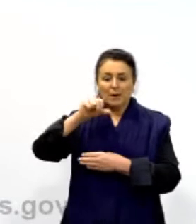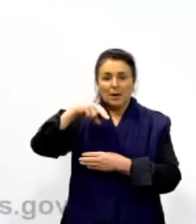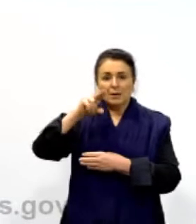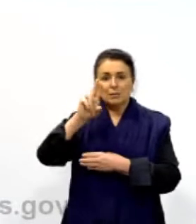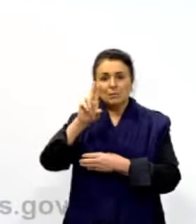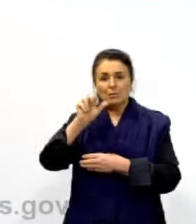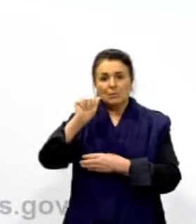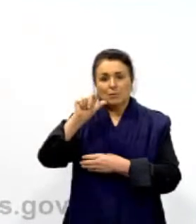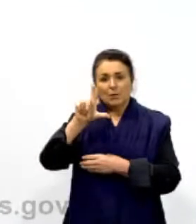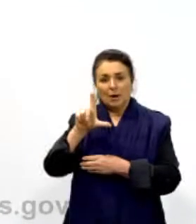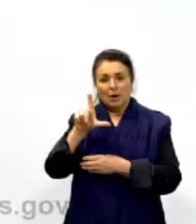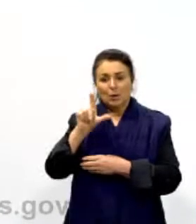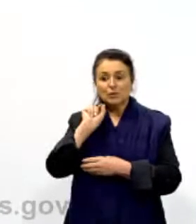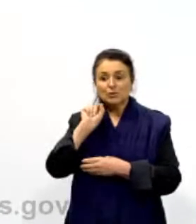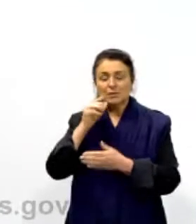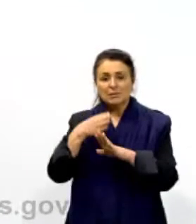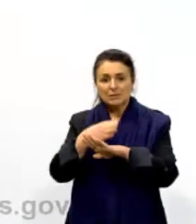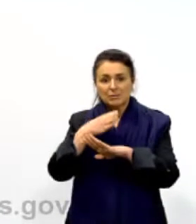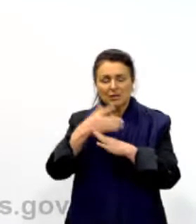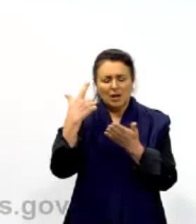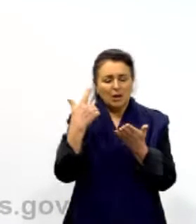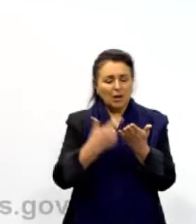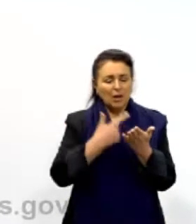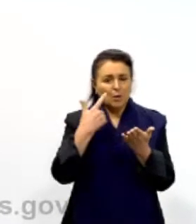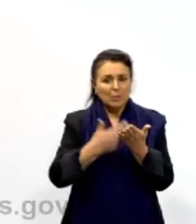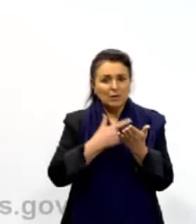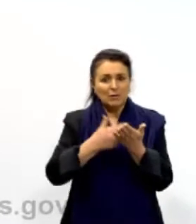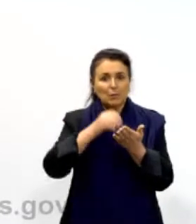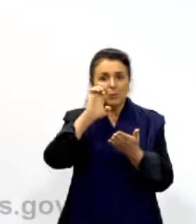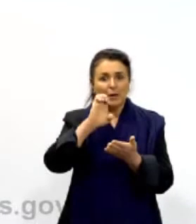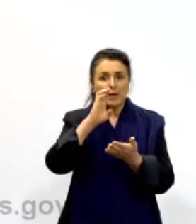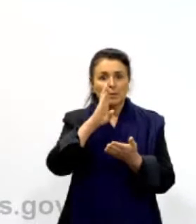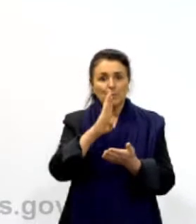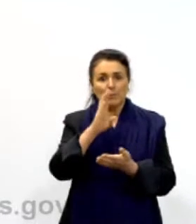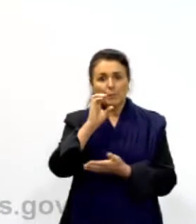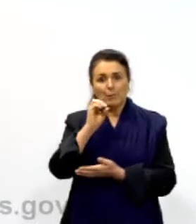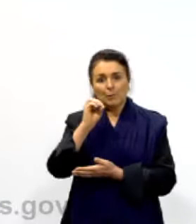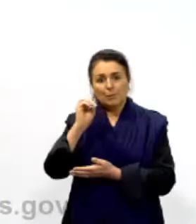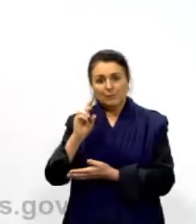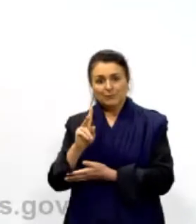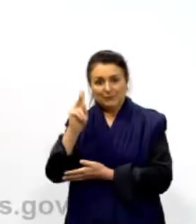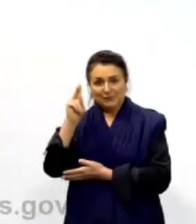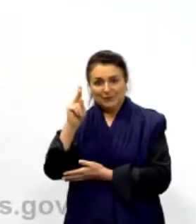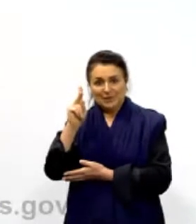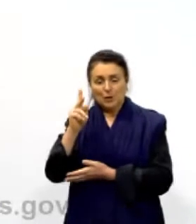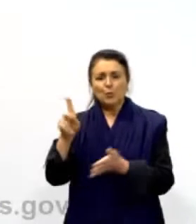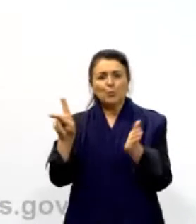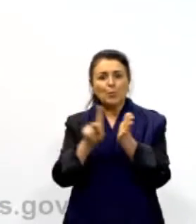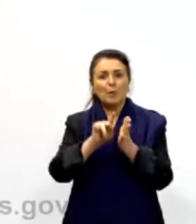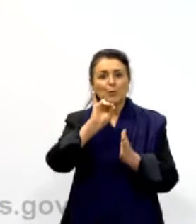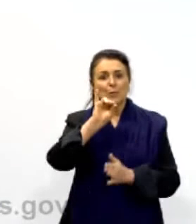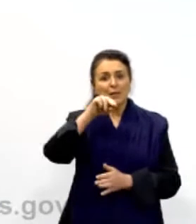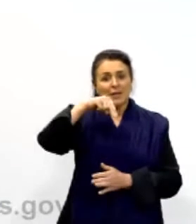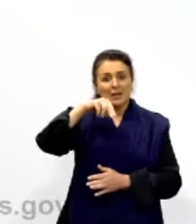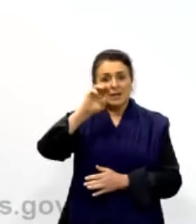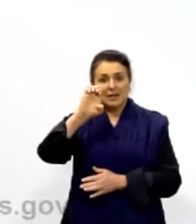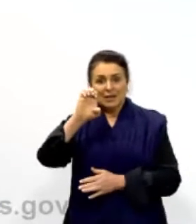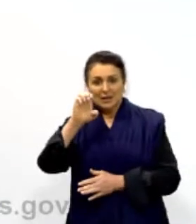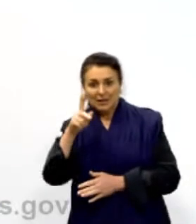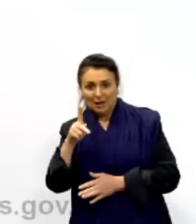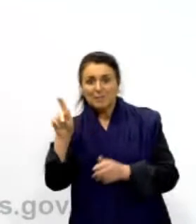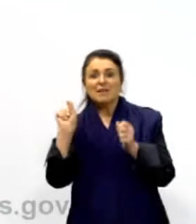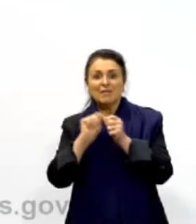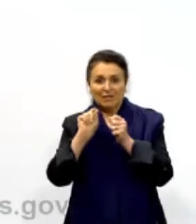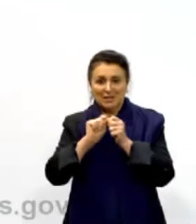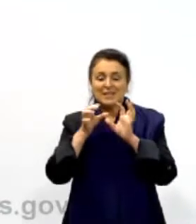Participante, que é um livro, um e-book que o próprio Inep faz. Esse ano ainda não está pronto e o